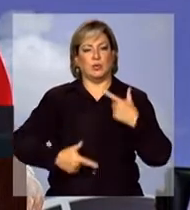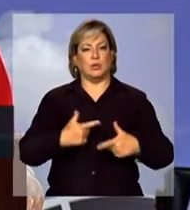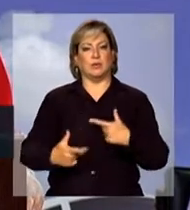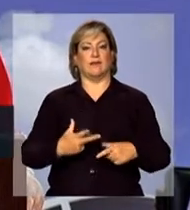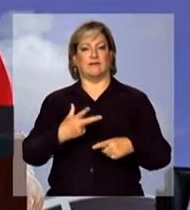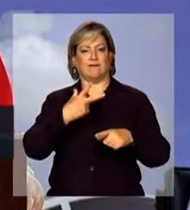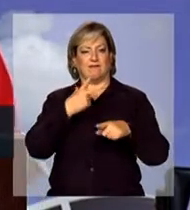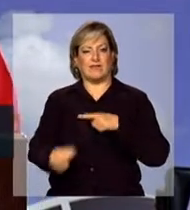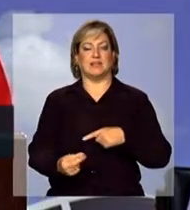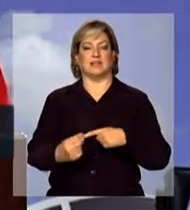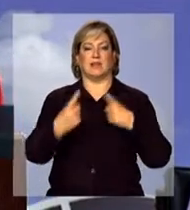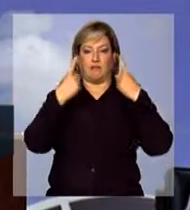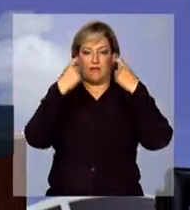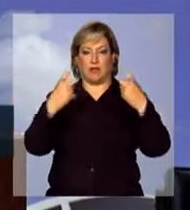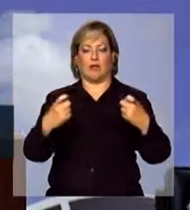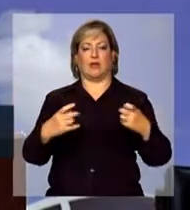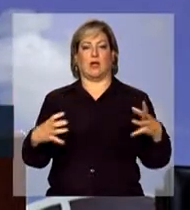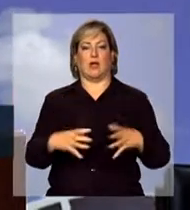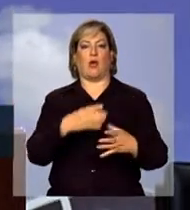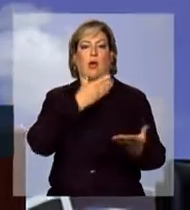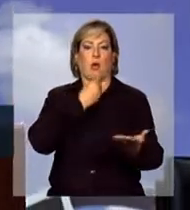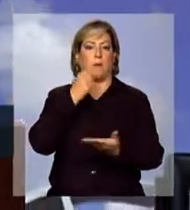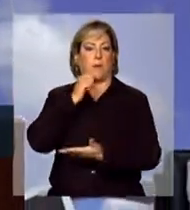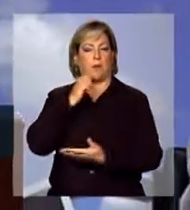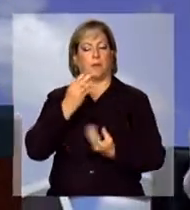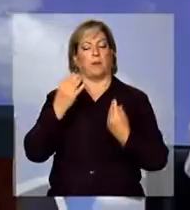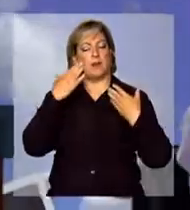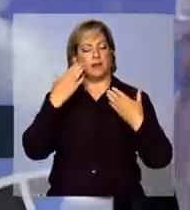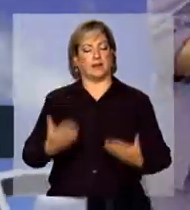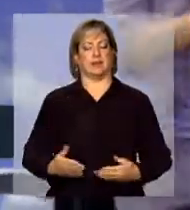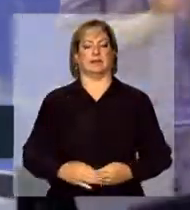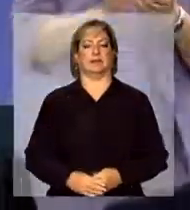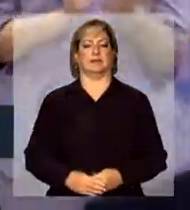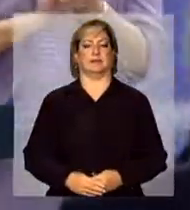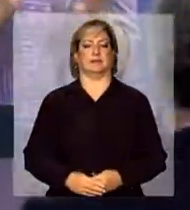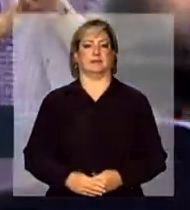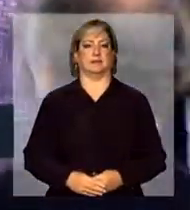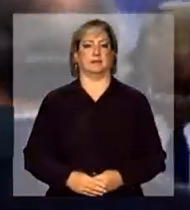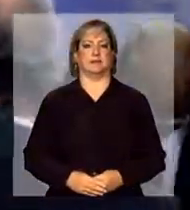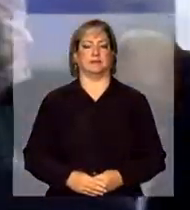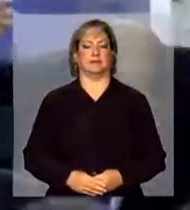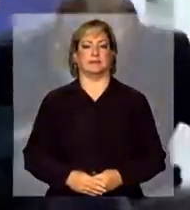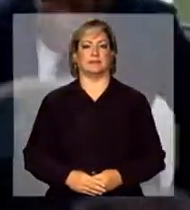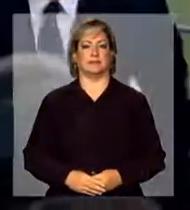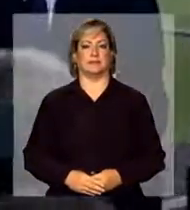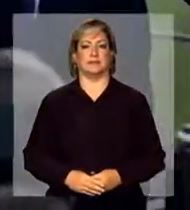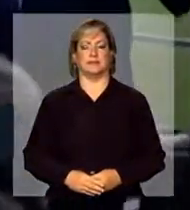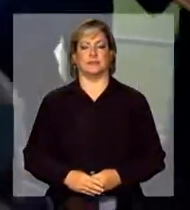homens e mulheres. Muito obrigada. Obrigada. Obrigada.